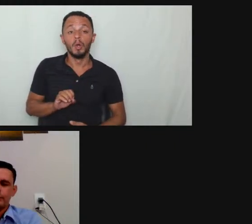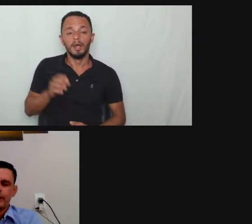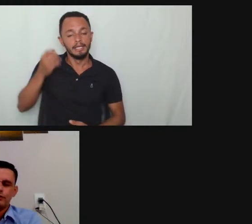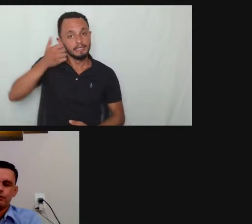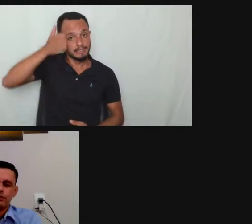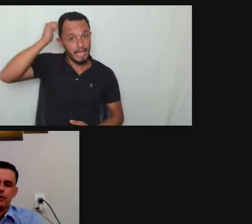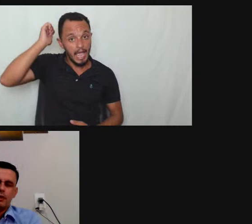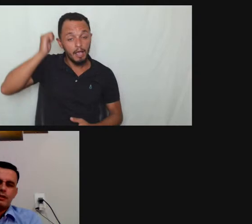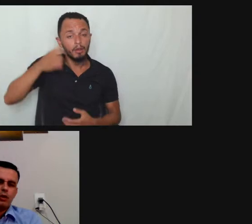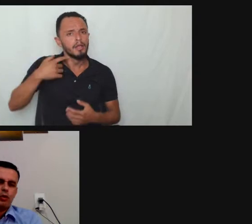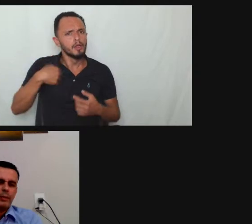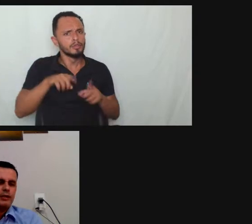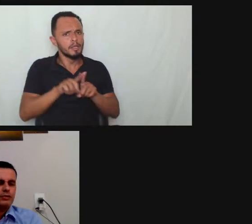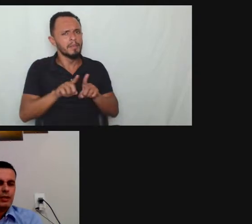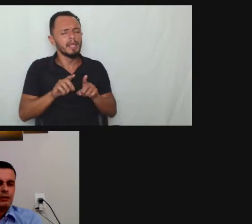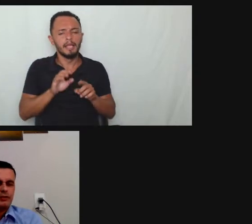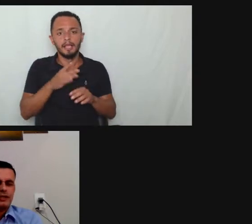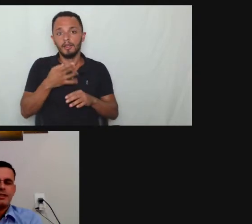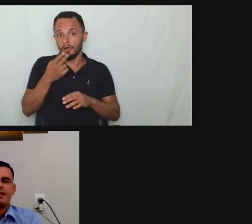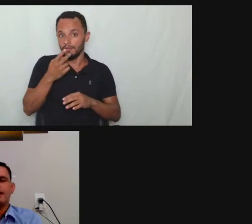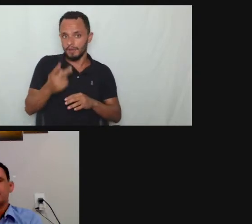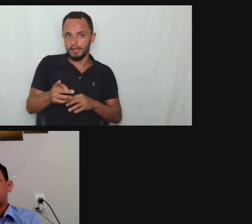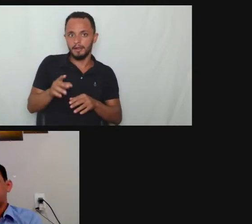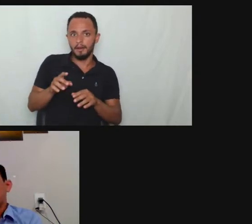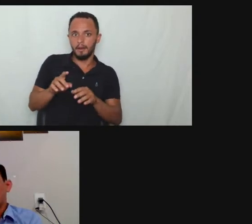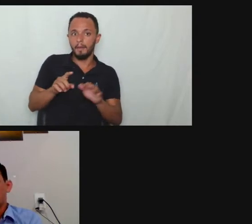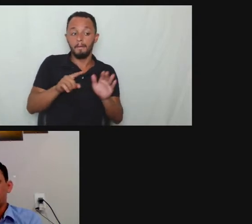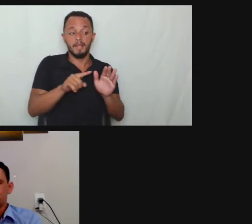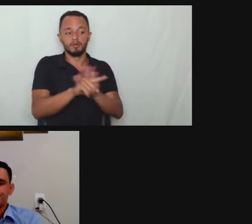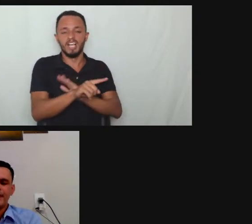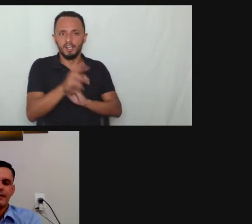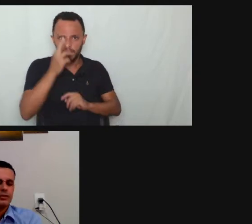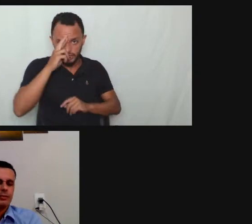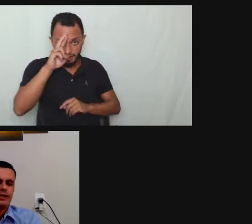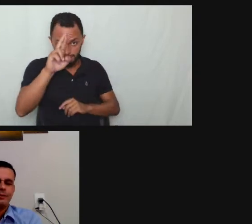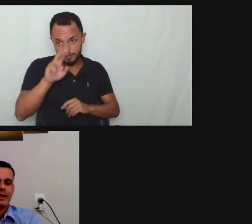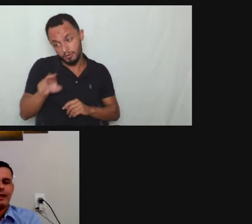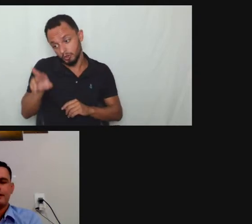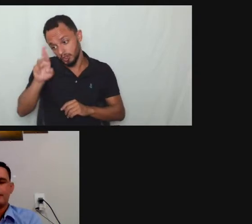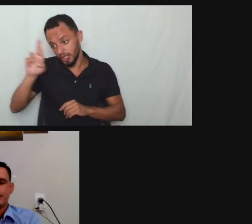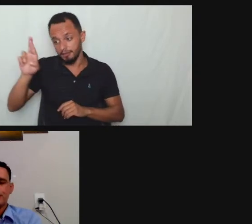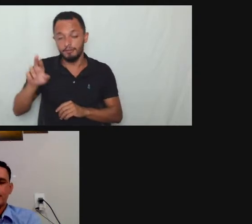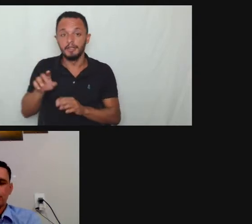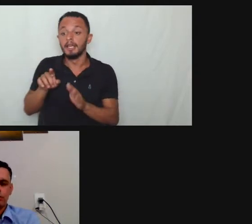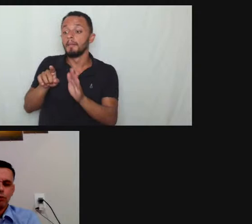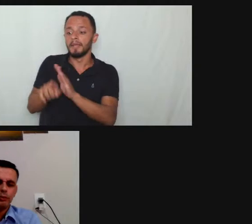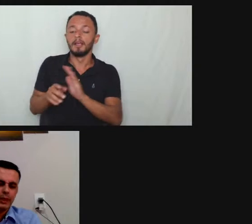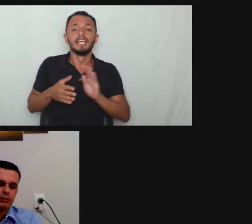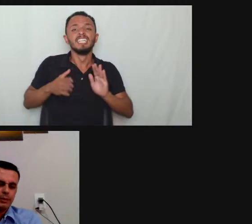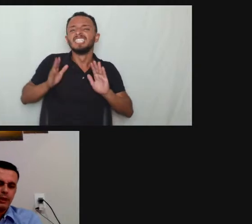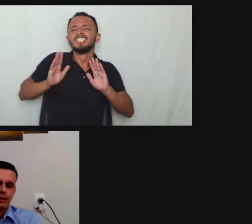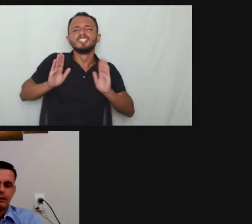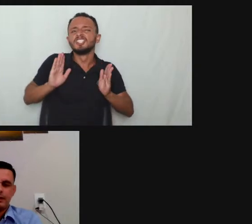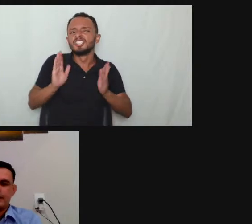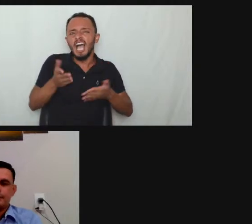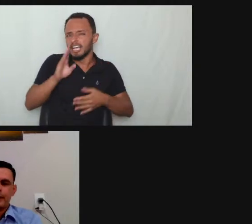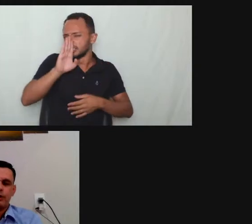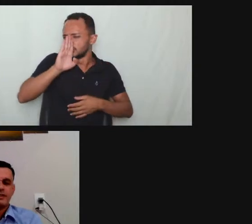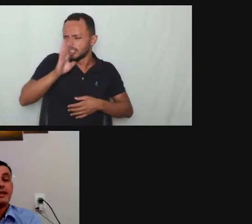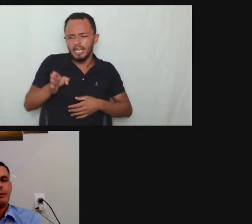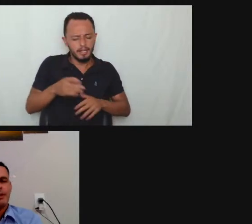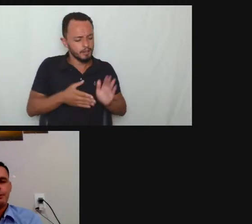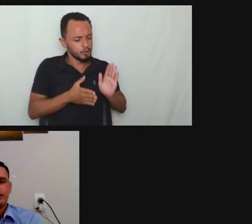relatório médico de algum médico da confiança dela que coloque explique isso bem explicado ela já chega com um documento para